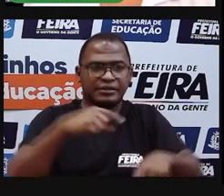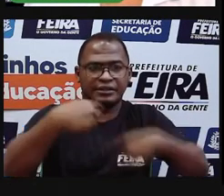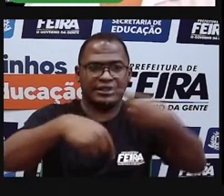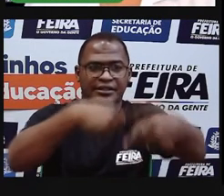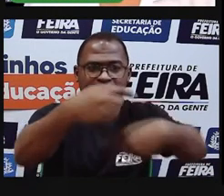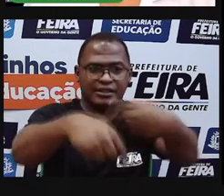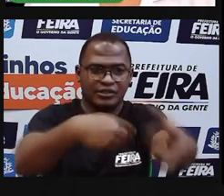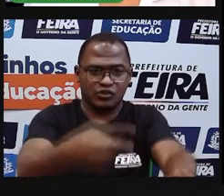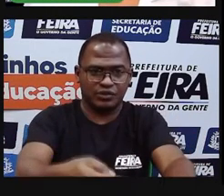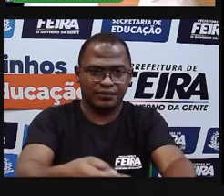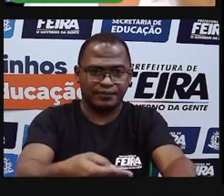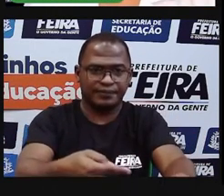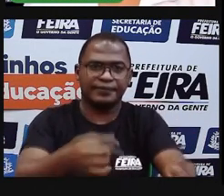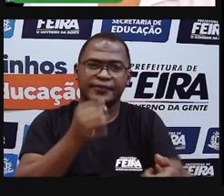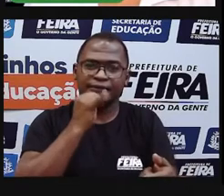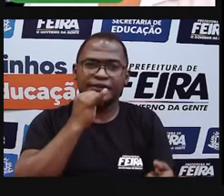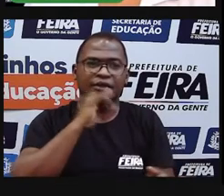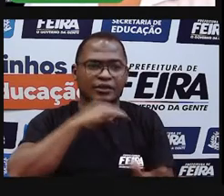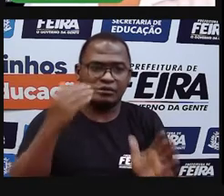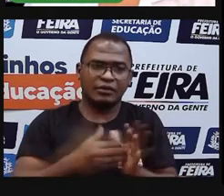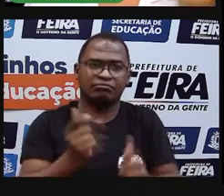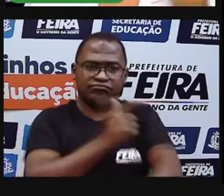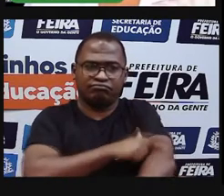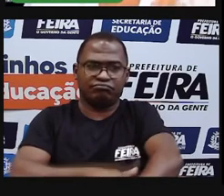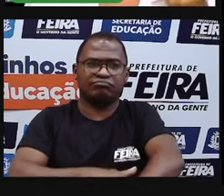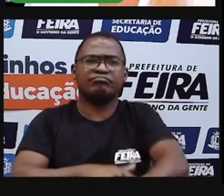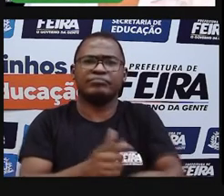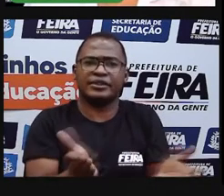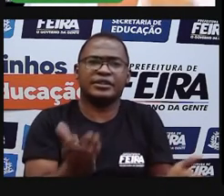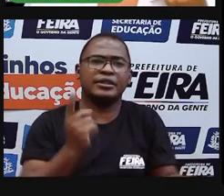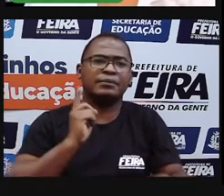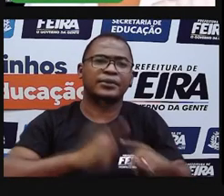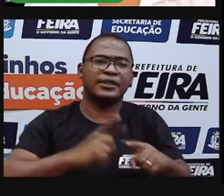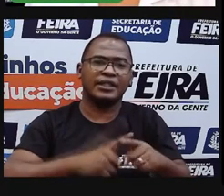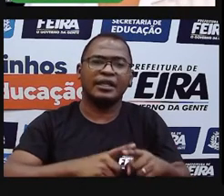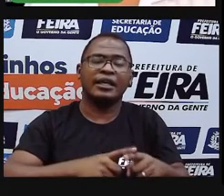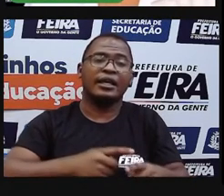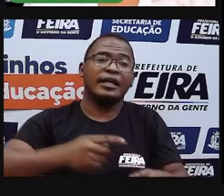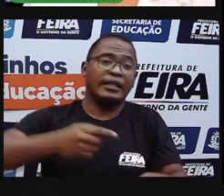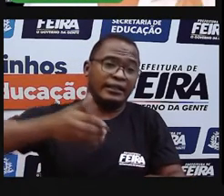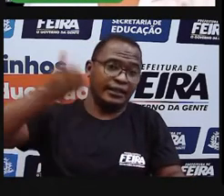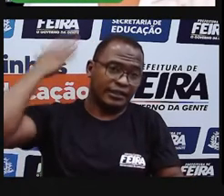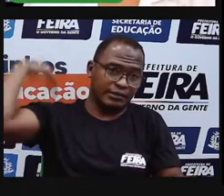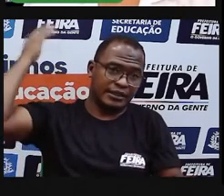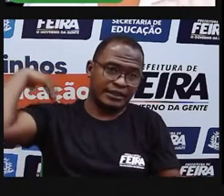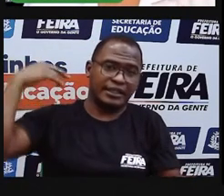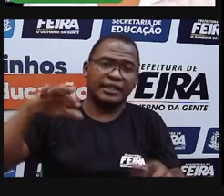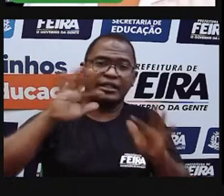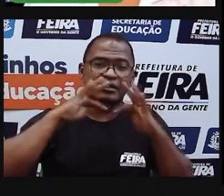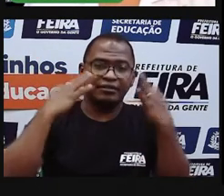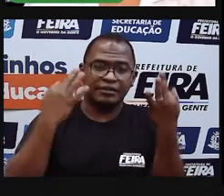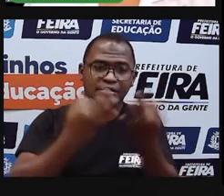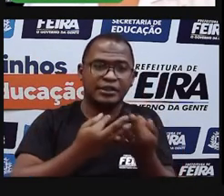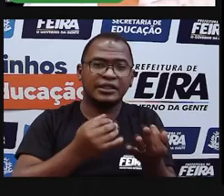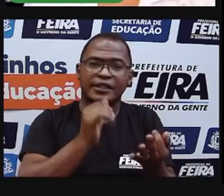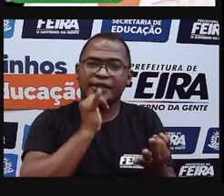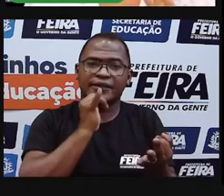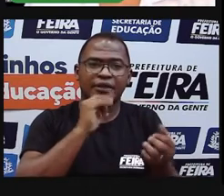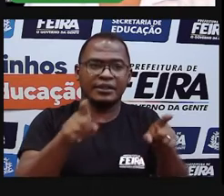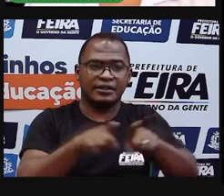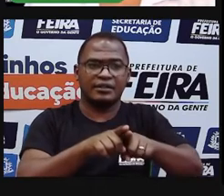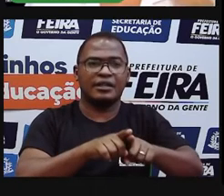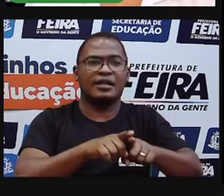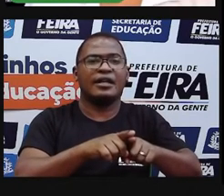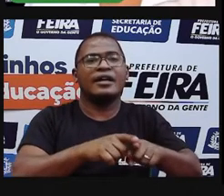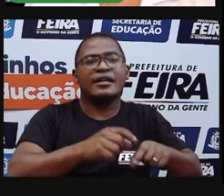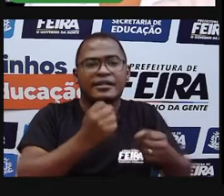São pessoas que merecem todo o nosso respeito, que lutam por uma causa muito justa. As comunidades quilombolas estão presentes